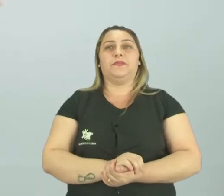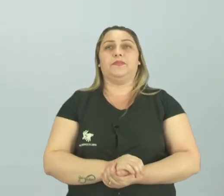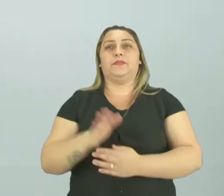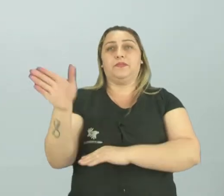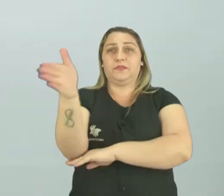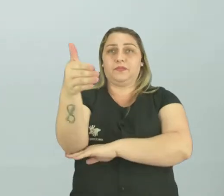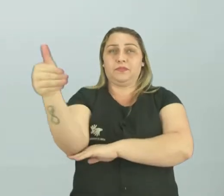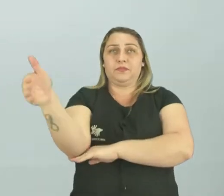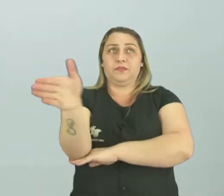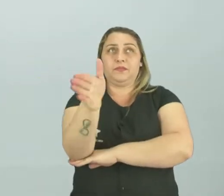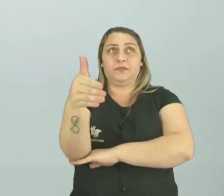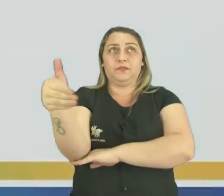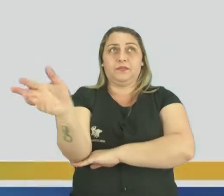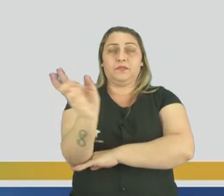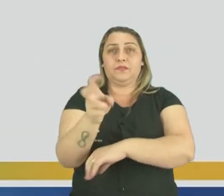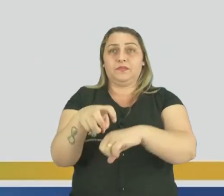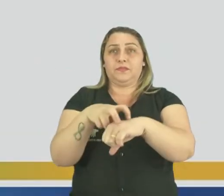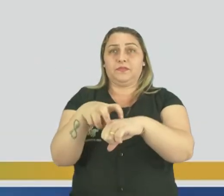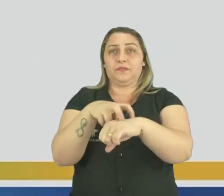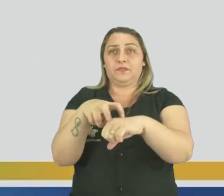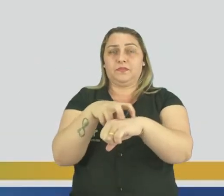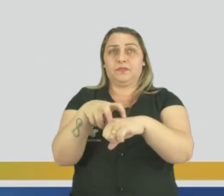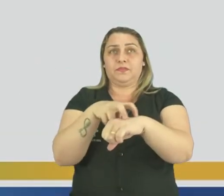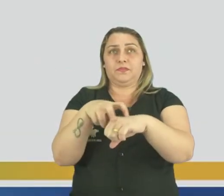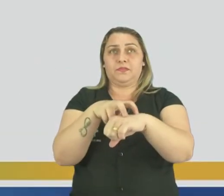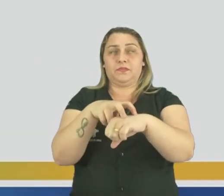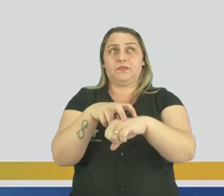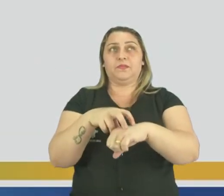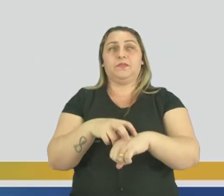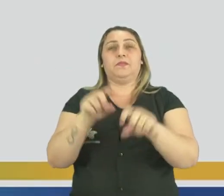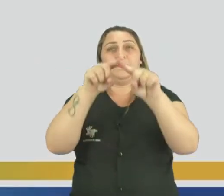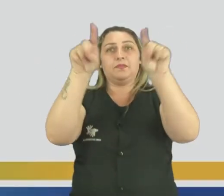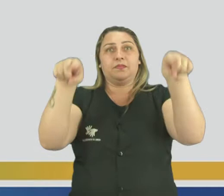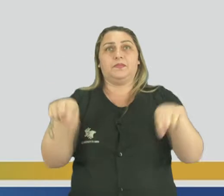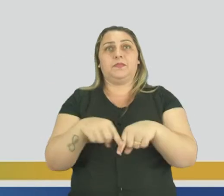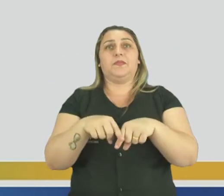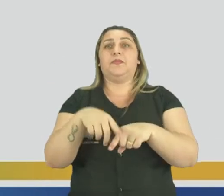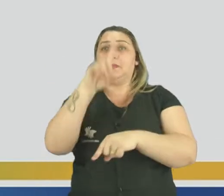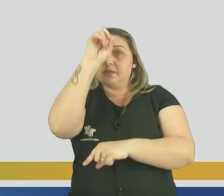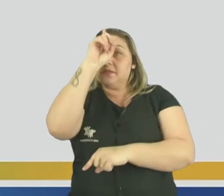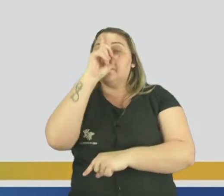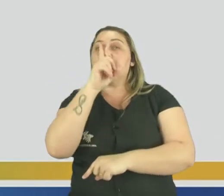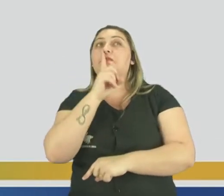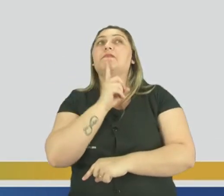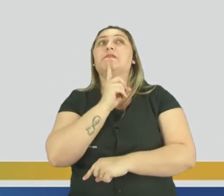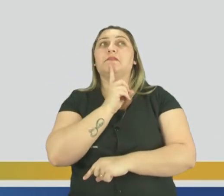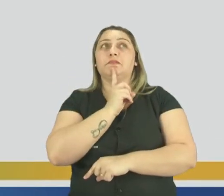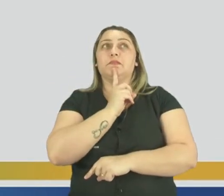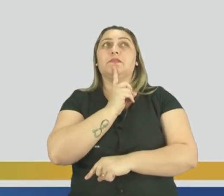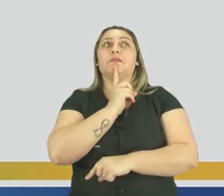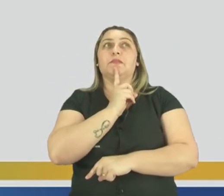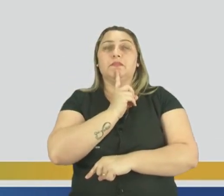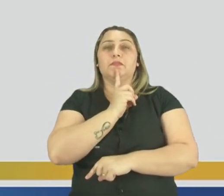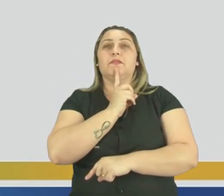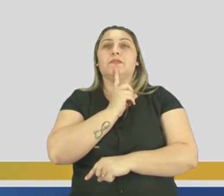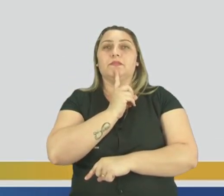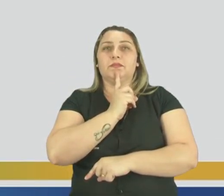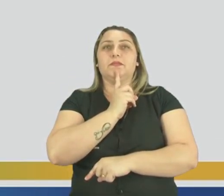bandeira, você coloca a parte, né? Temos a parte verde, aí depois vai vir, ó, a amarela,